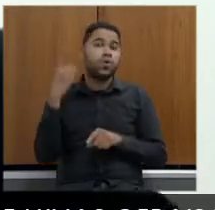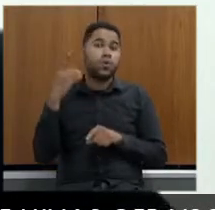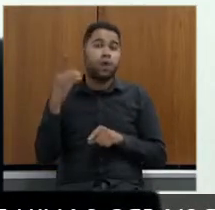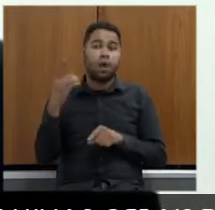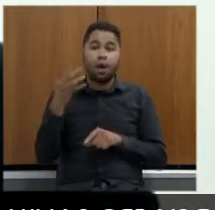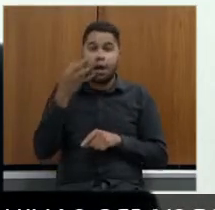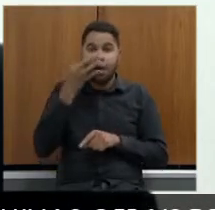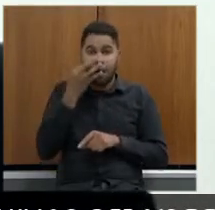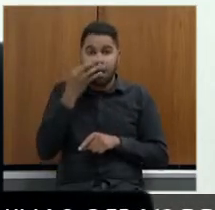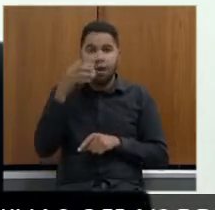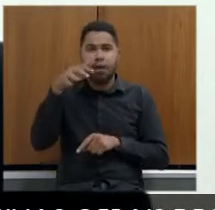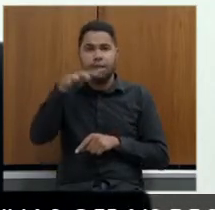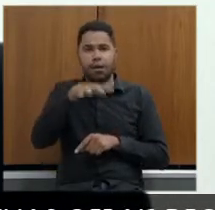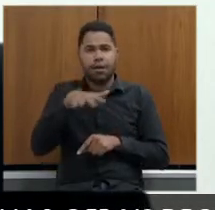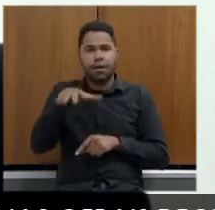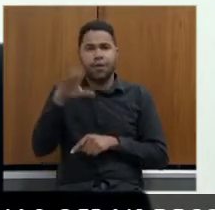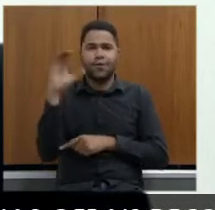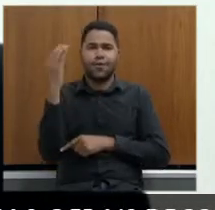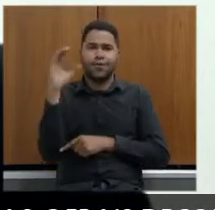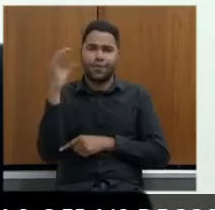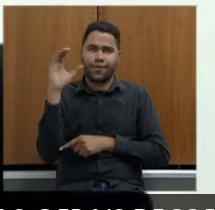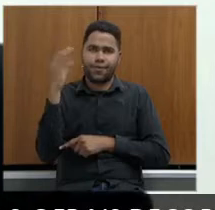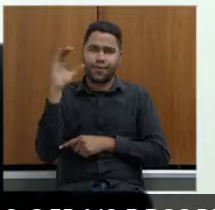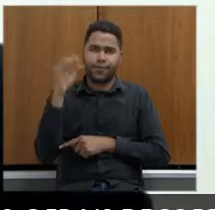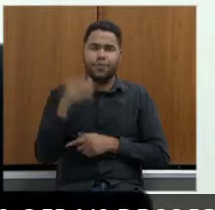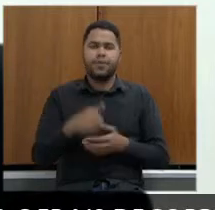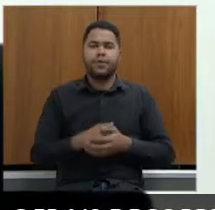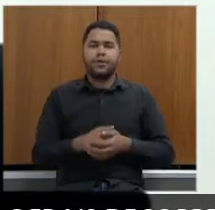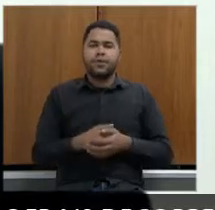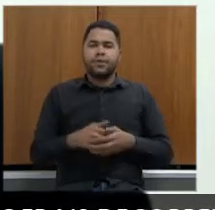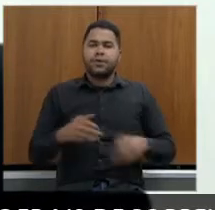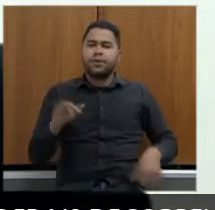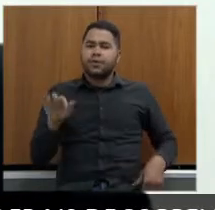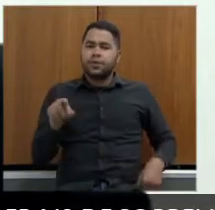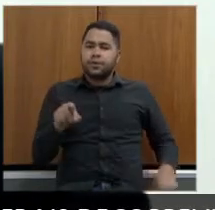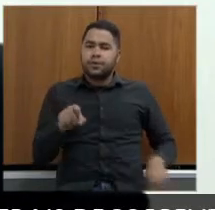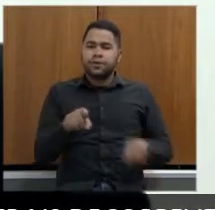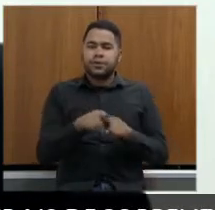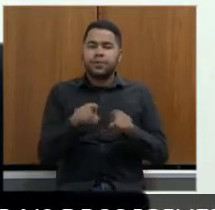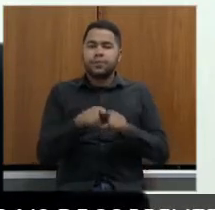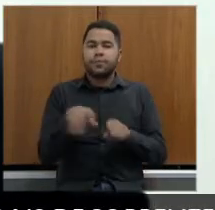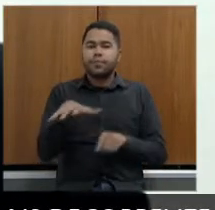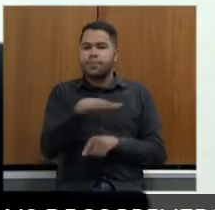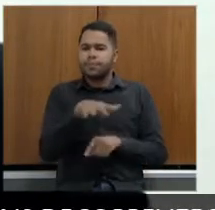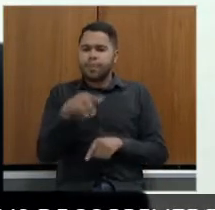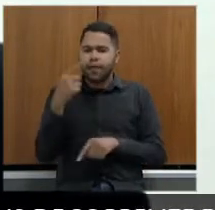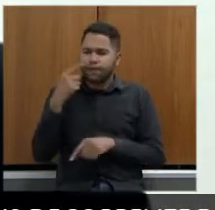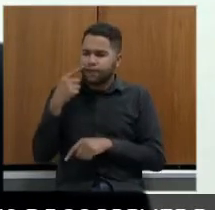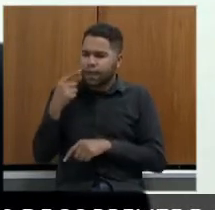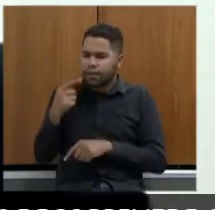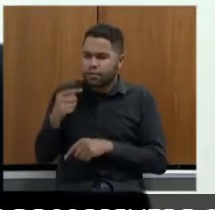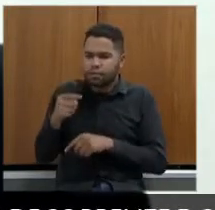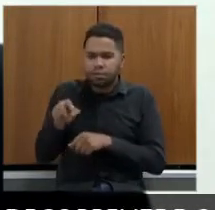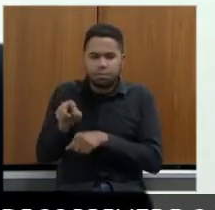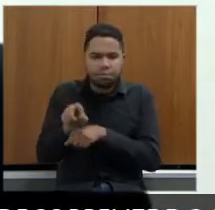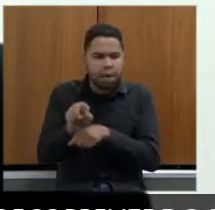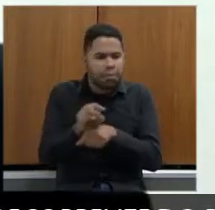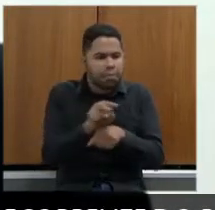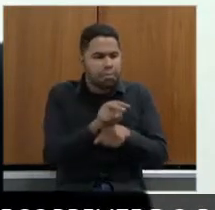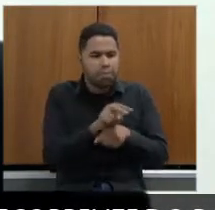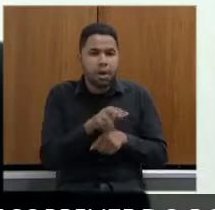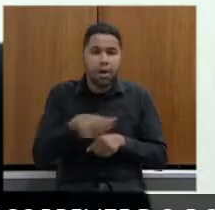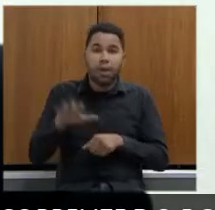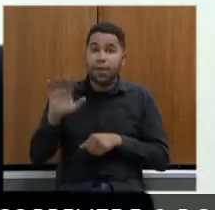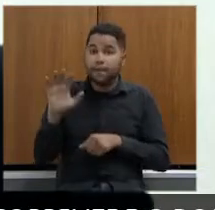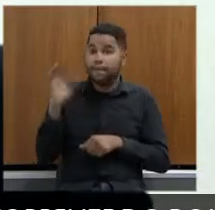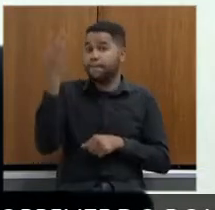na região de contagem na região das flores justamente olhando de perto a realidade dos impactos ambientais